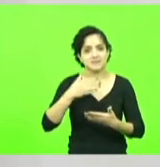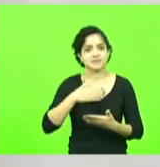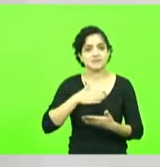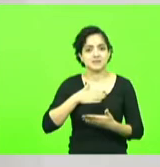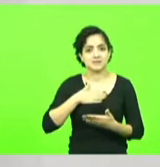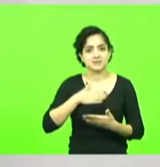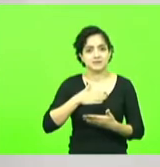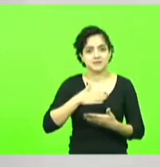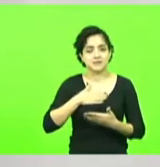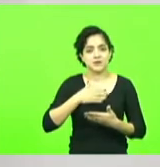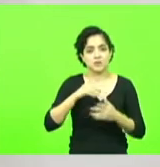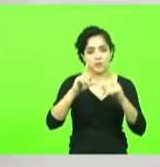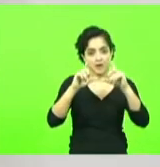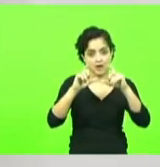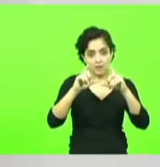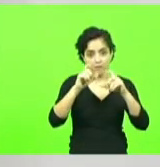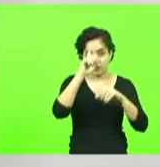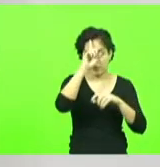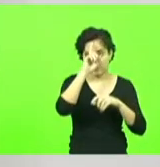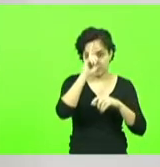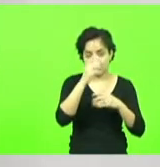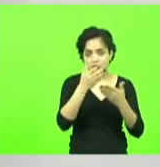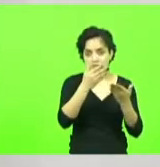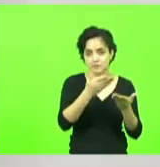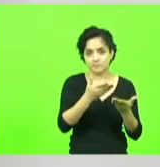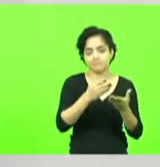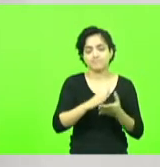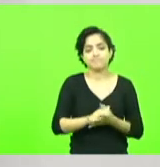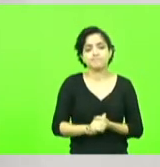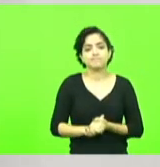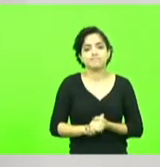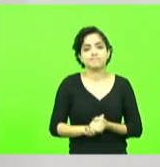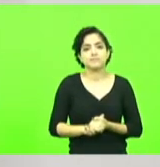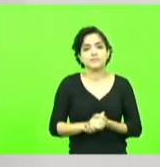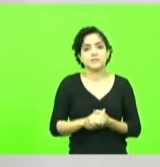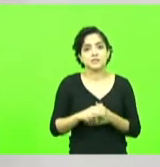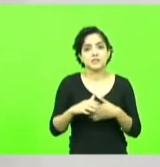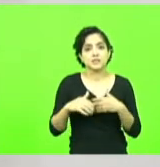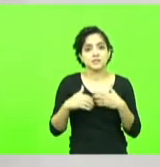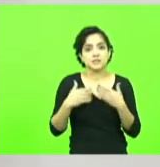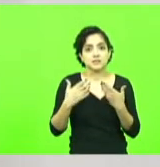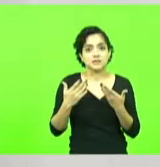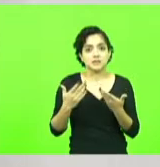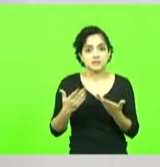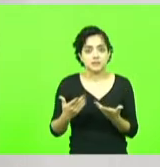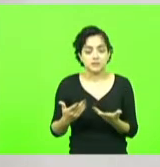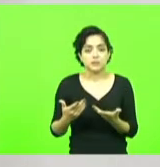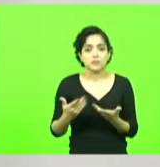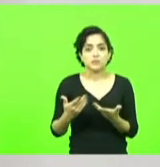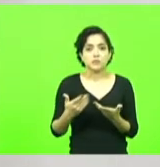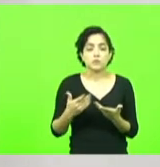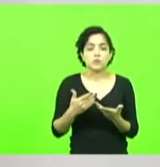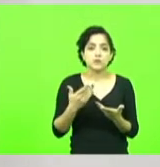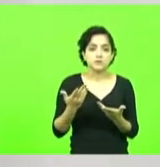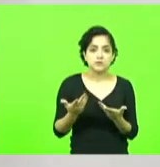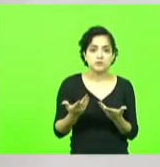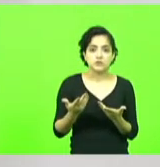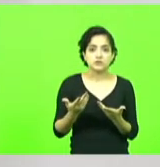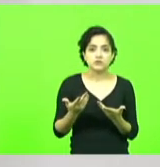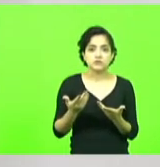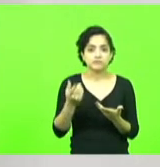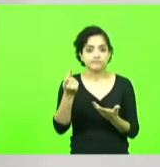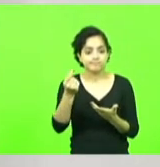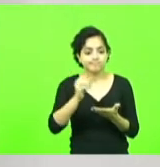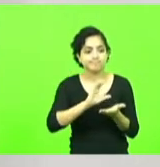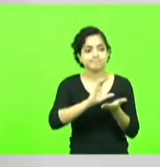já aqui no hospital infantil Joana de Gusmal então tanto quando a gente leva um recurso